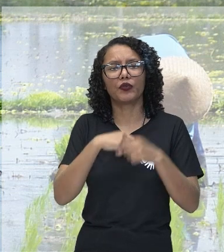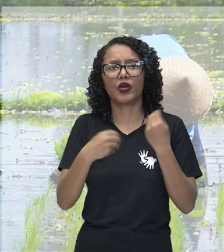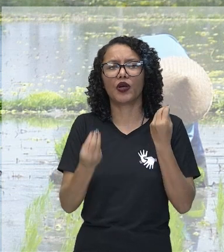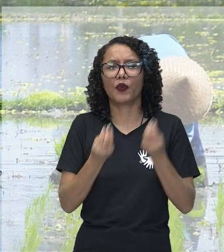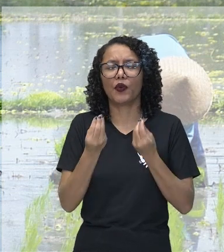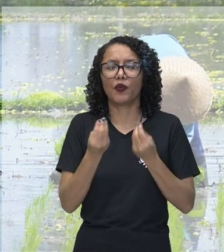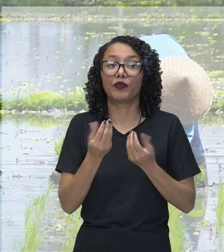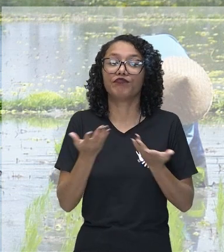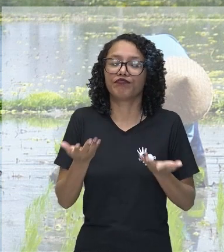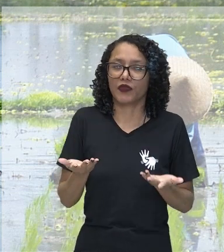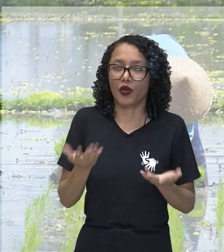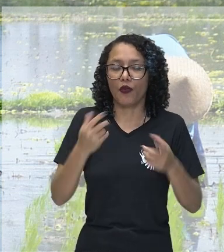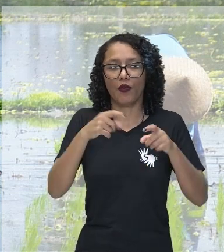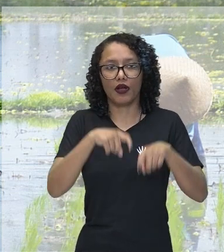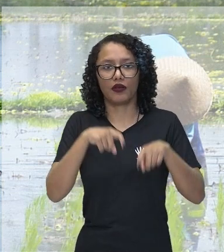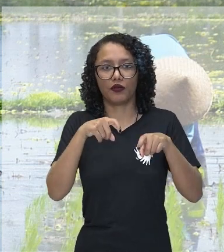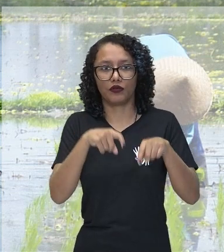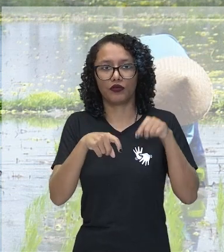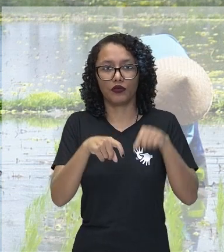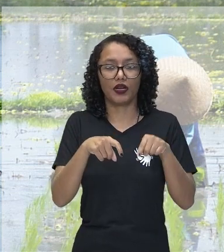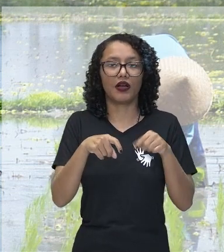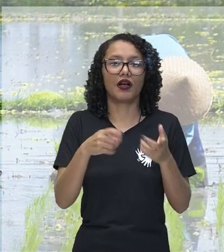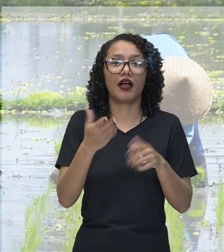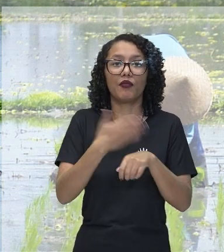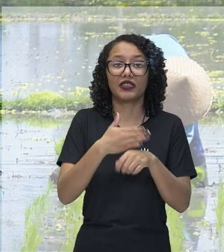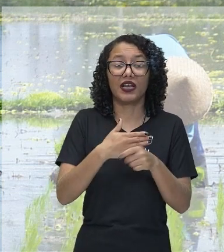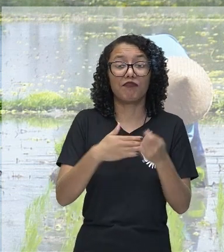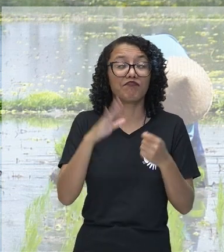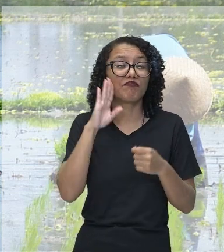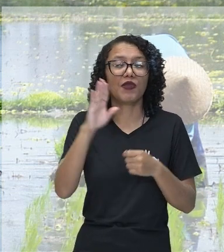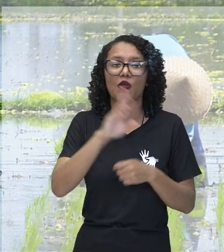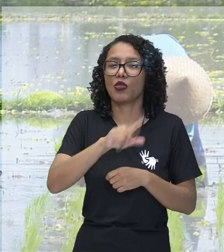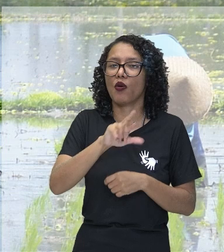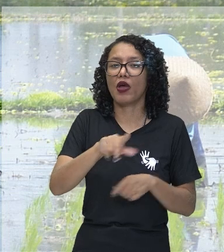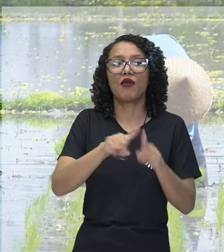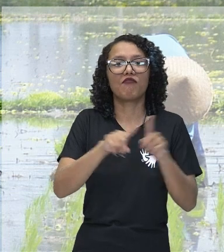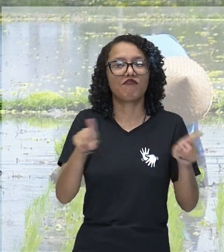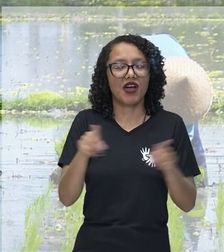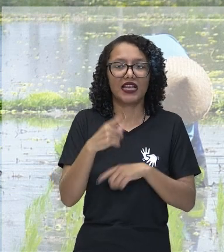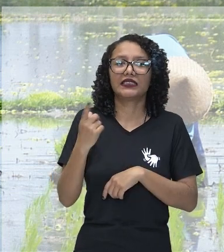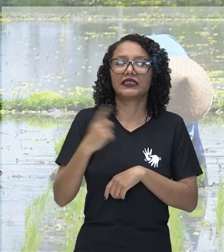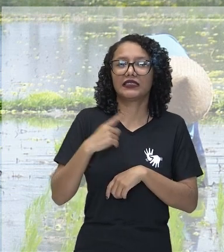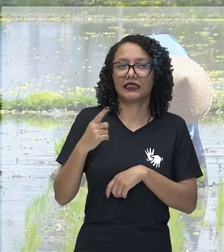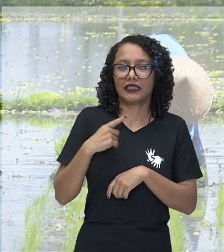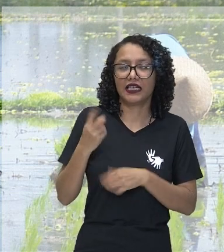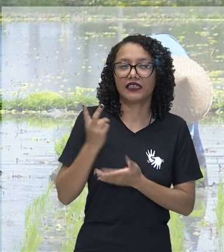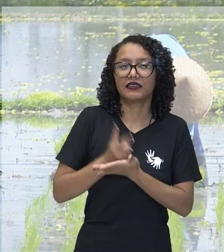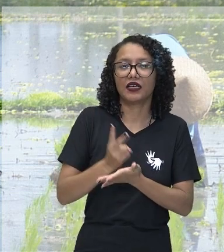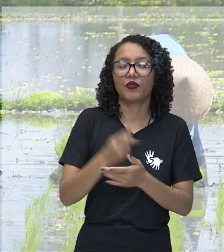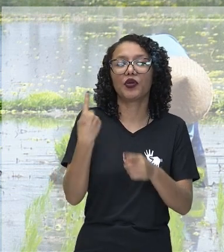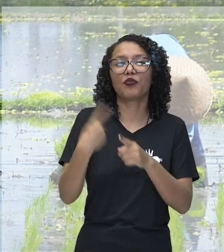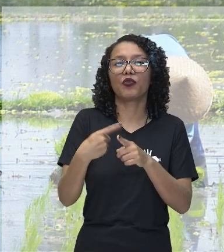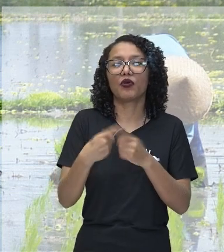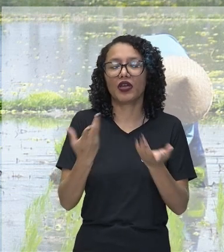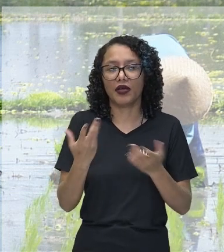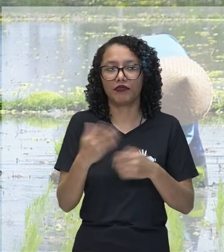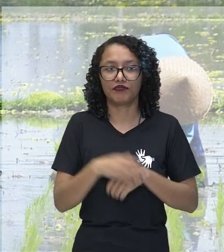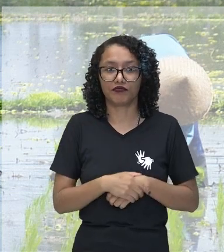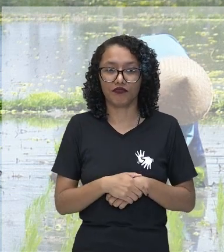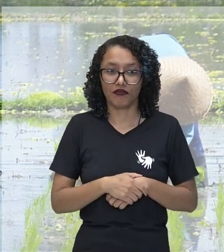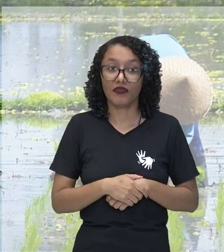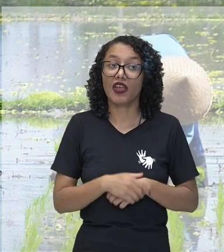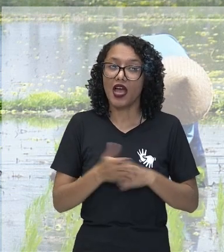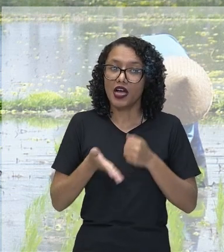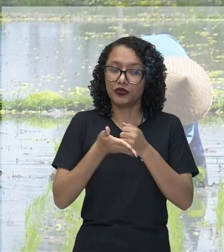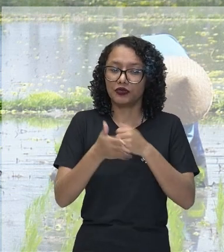A agricultura, ela não é a atividade principal, mas ela está presente porque ela vai abastecer o mercado interno. E também